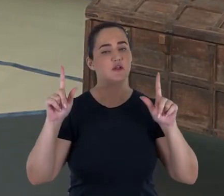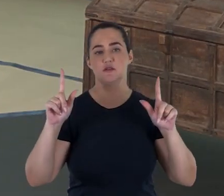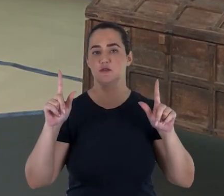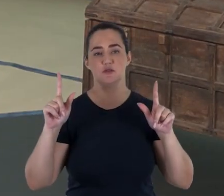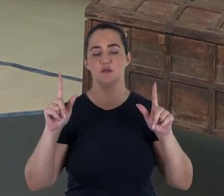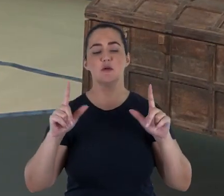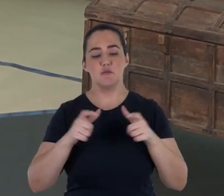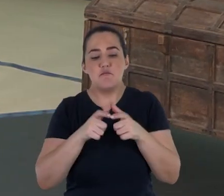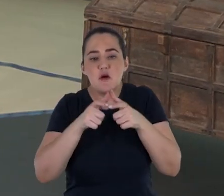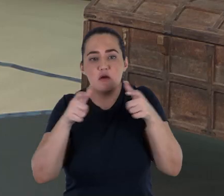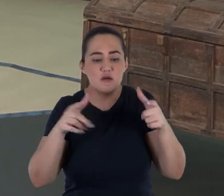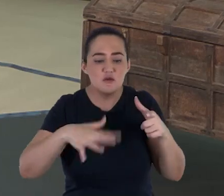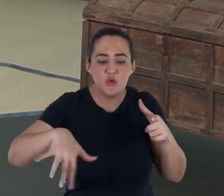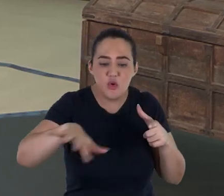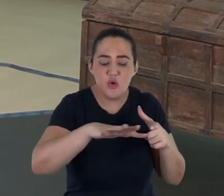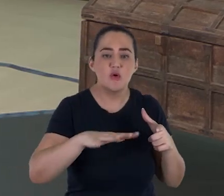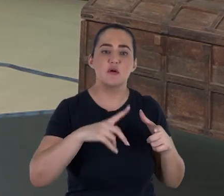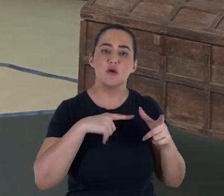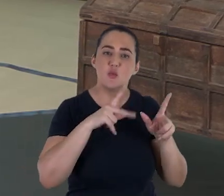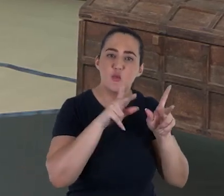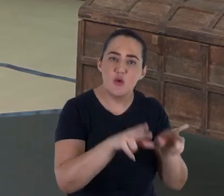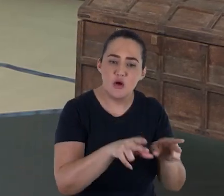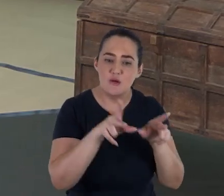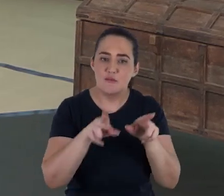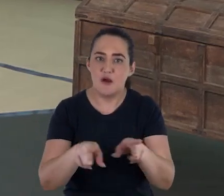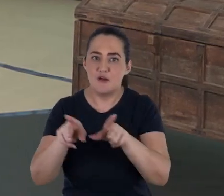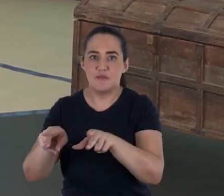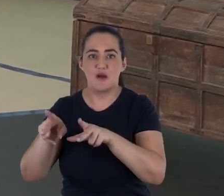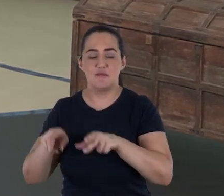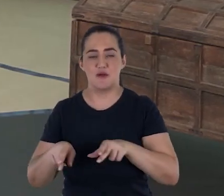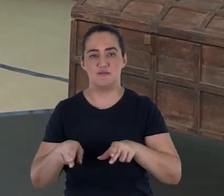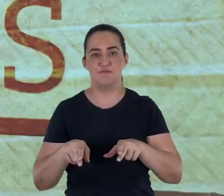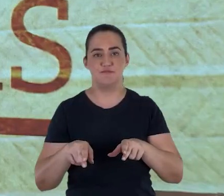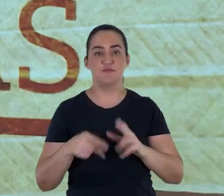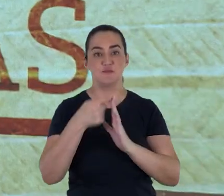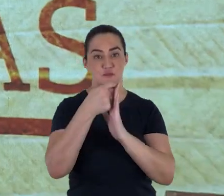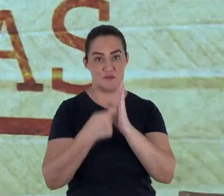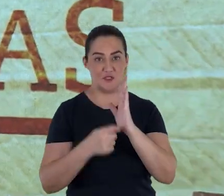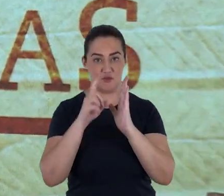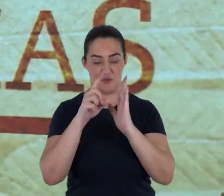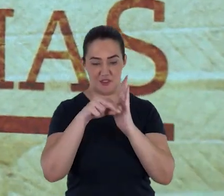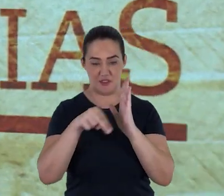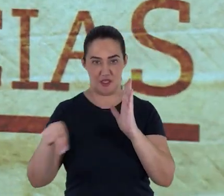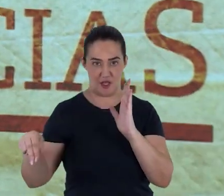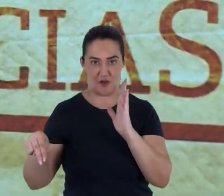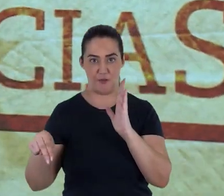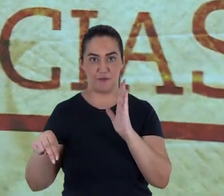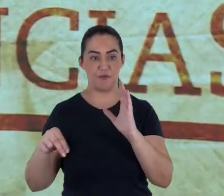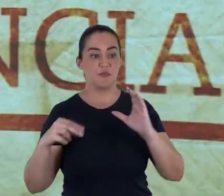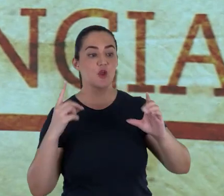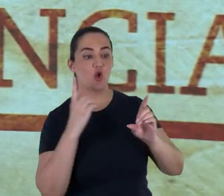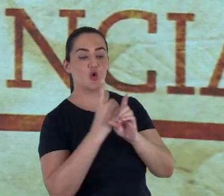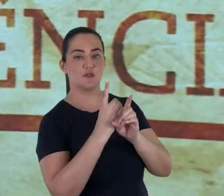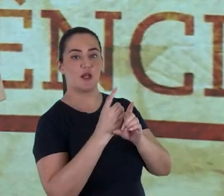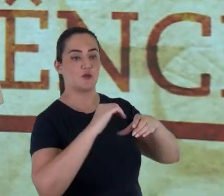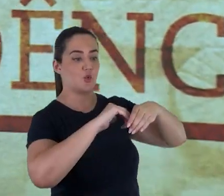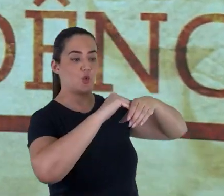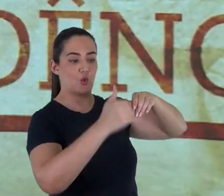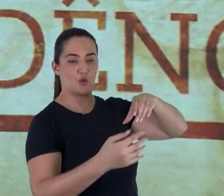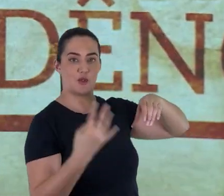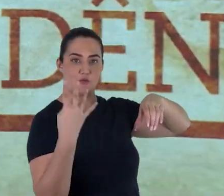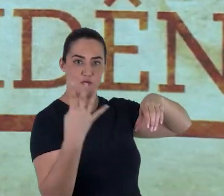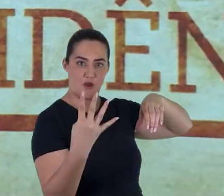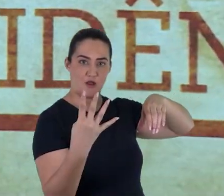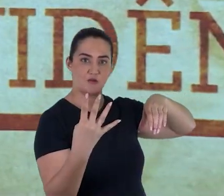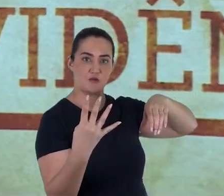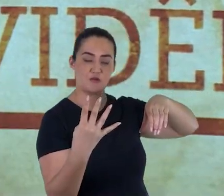em qualquer um dos textos fragmentários que encontramos ali. O texto de Daniel encontrado na Gruta 4, ou melhor, os